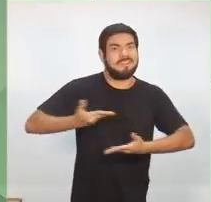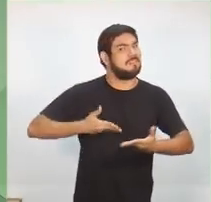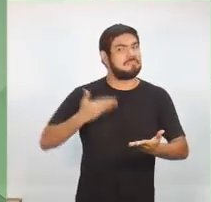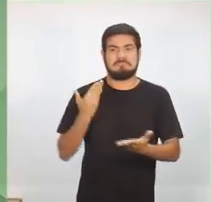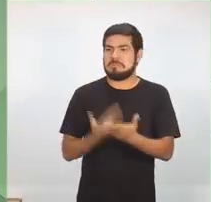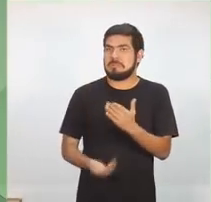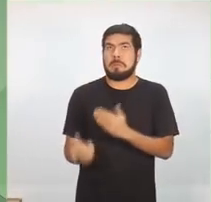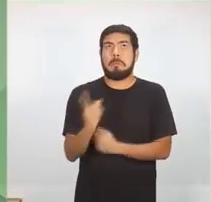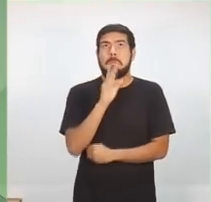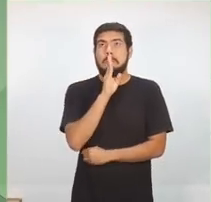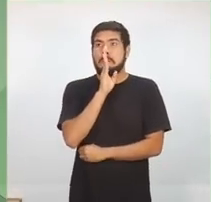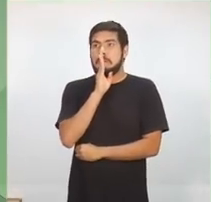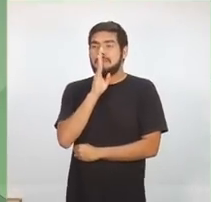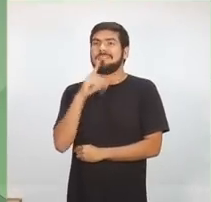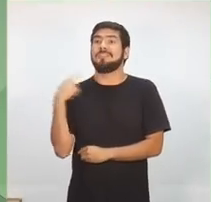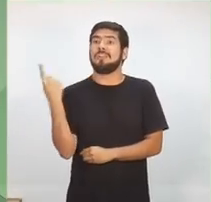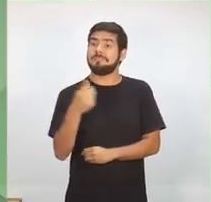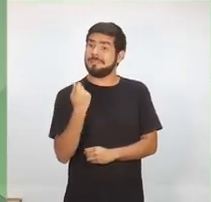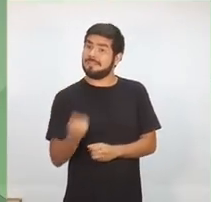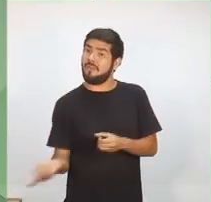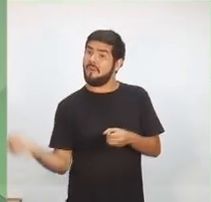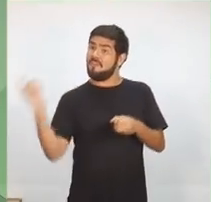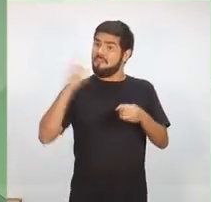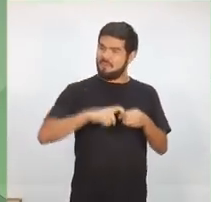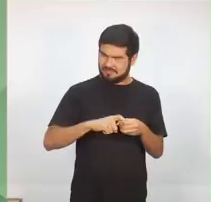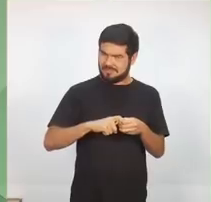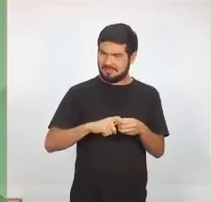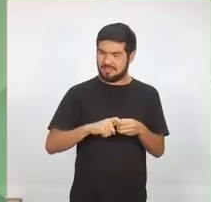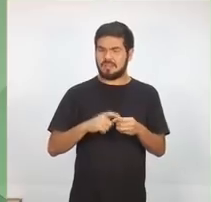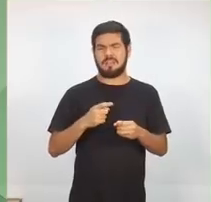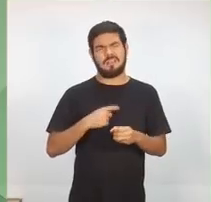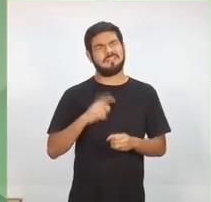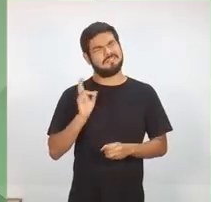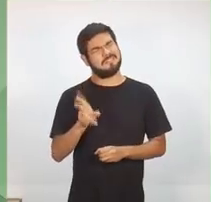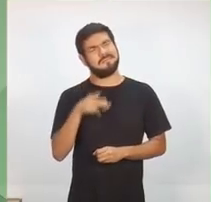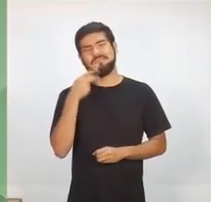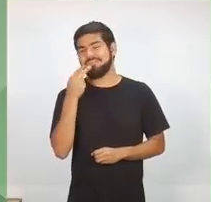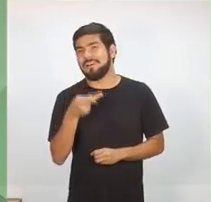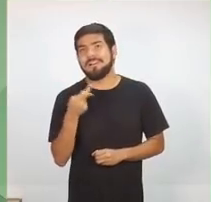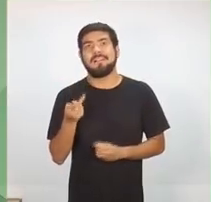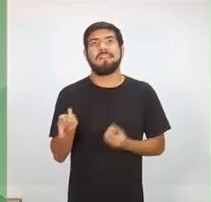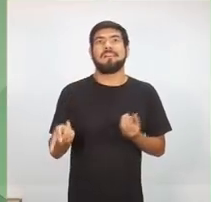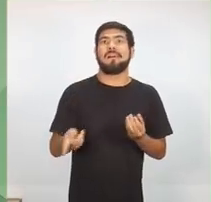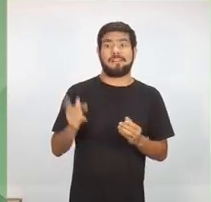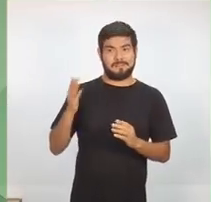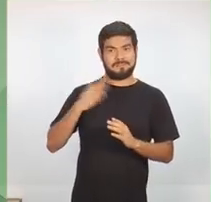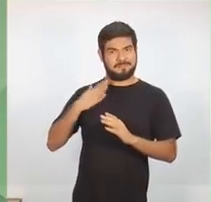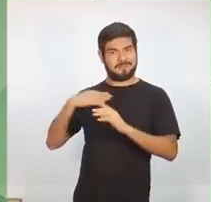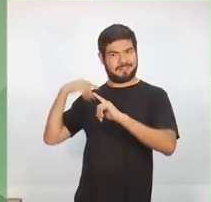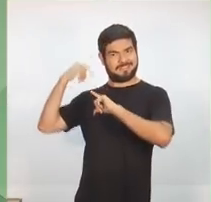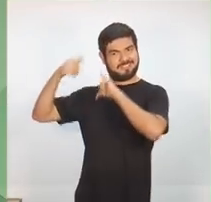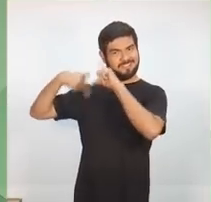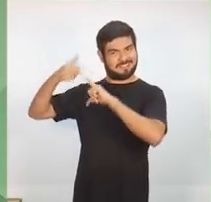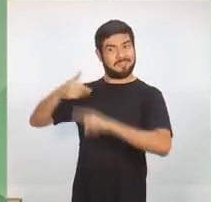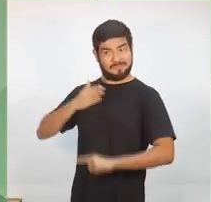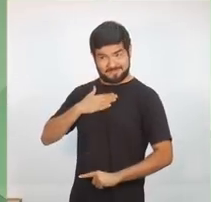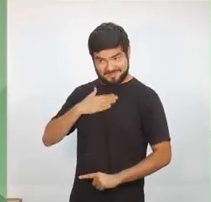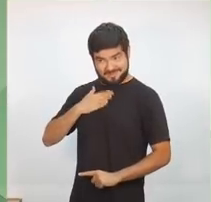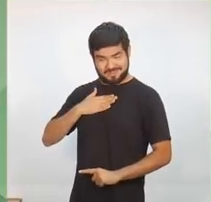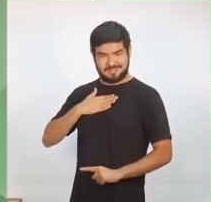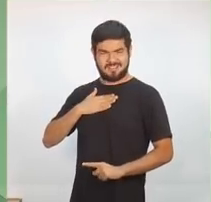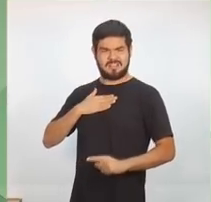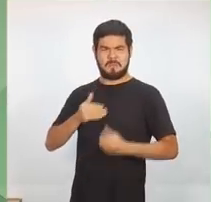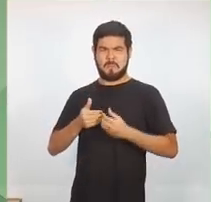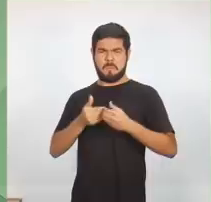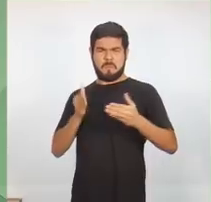portanto, precisamos retomar tudo isso. Eu costumo dizer que a minha geração foi uma geração que quebrou muitos tabus.